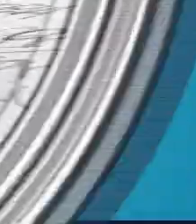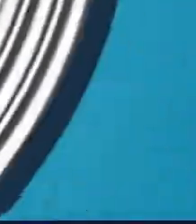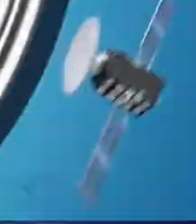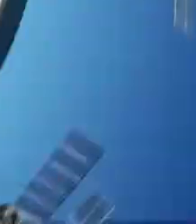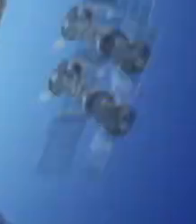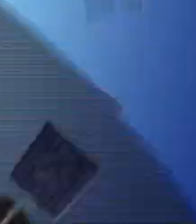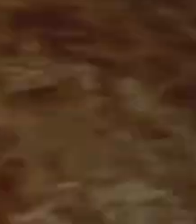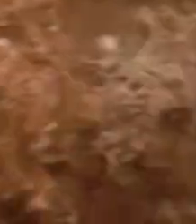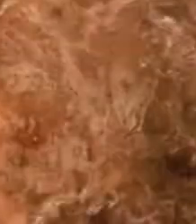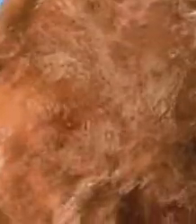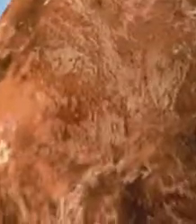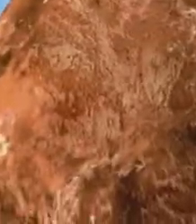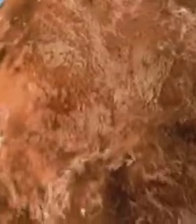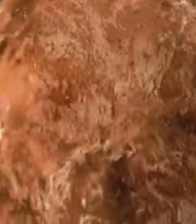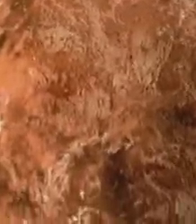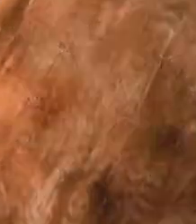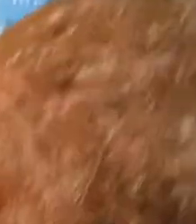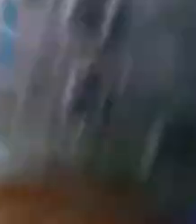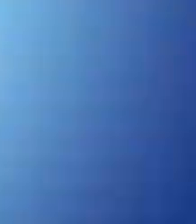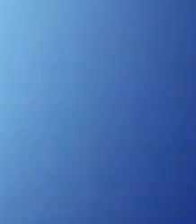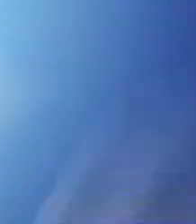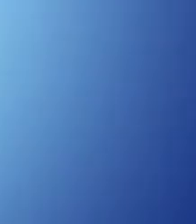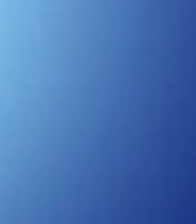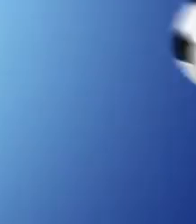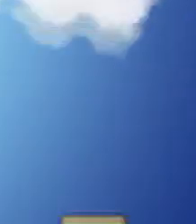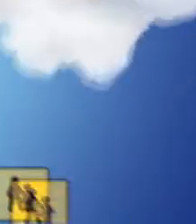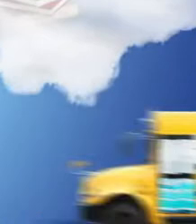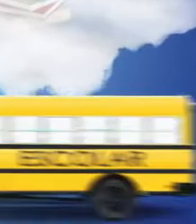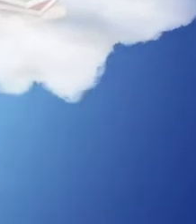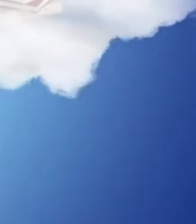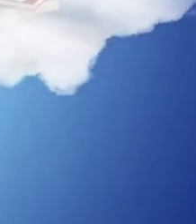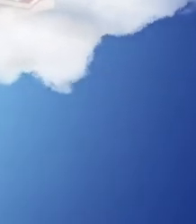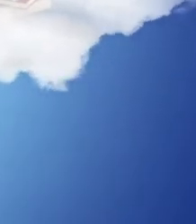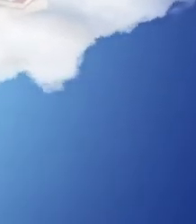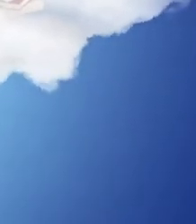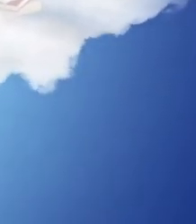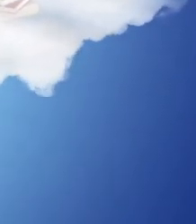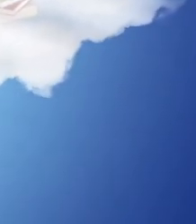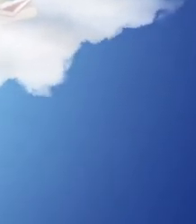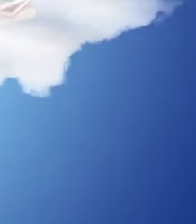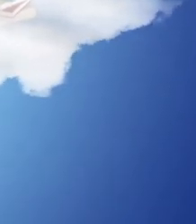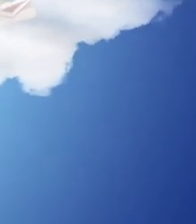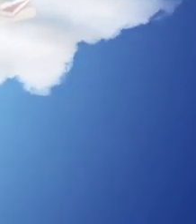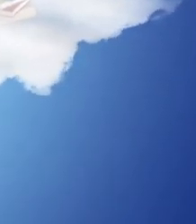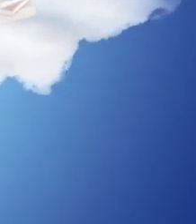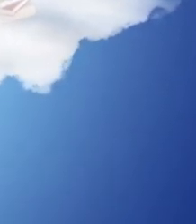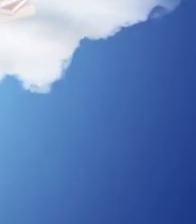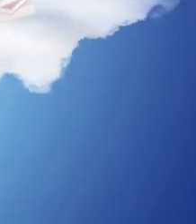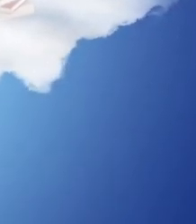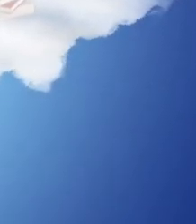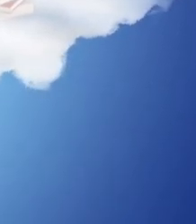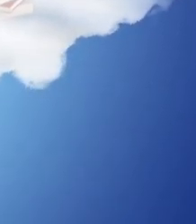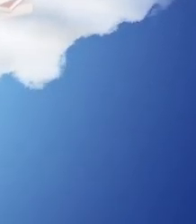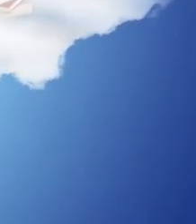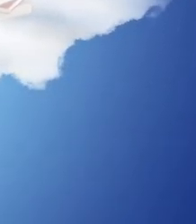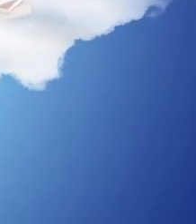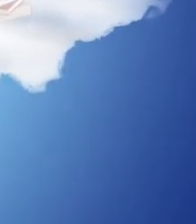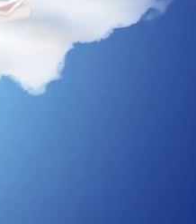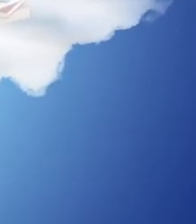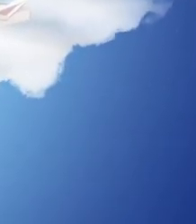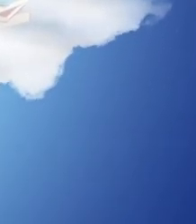Legendas por